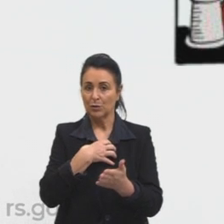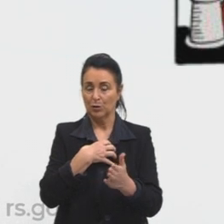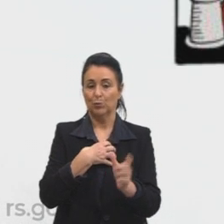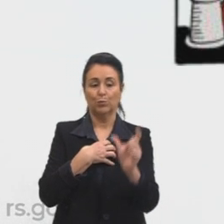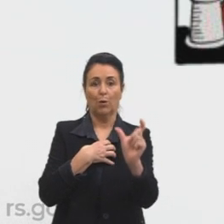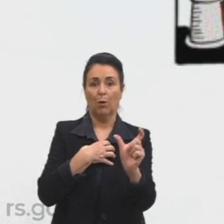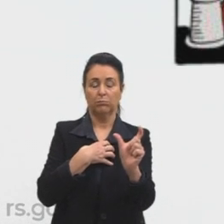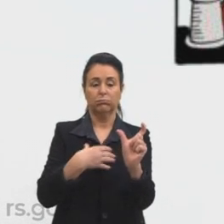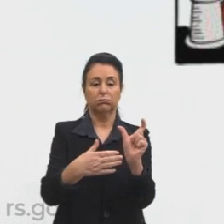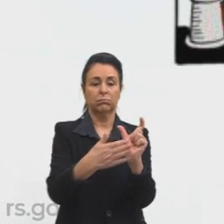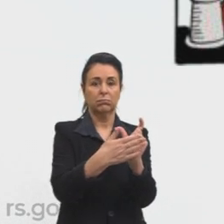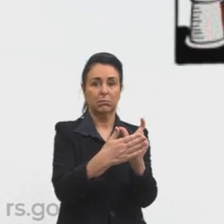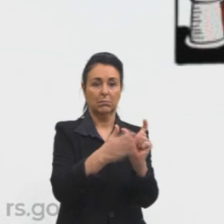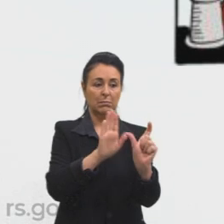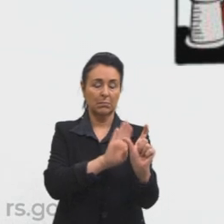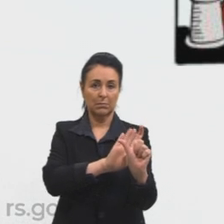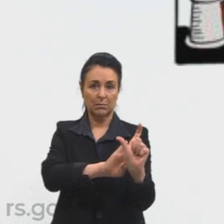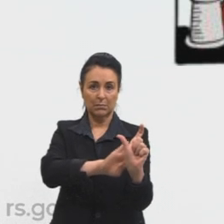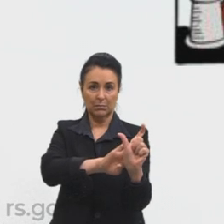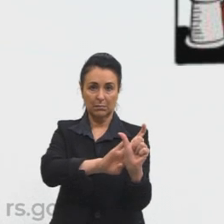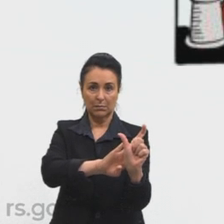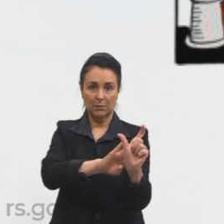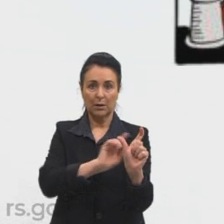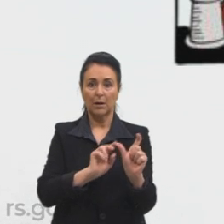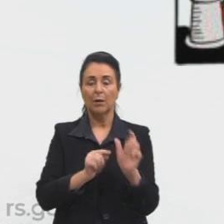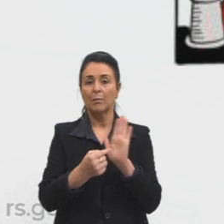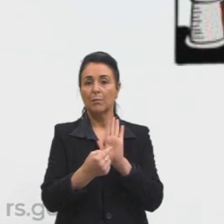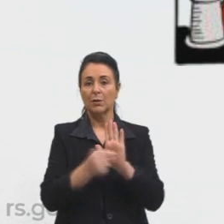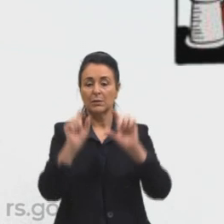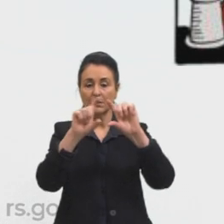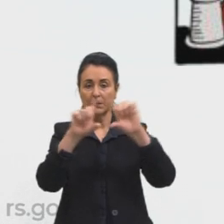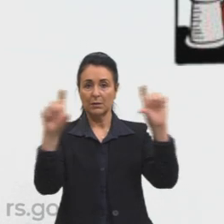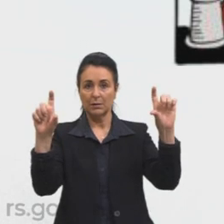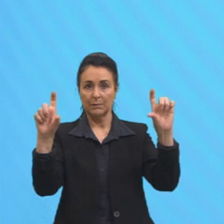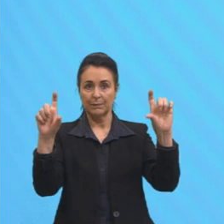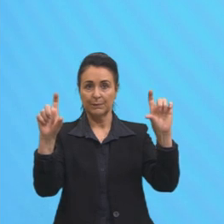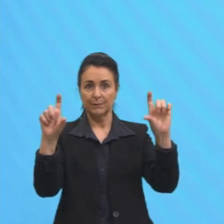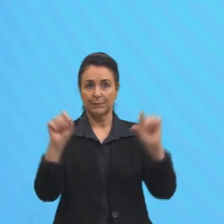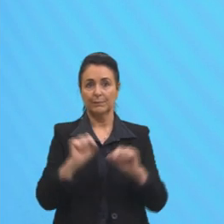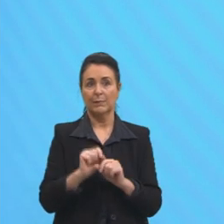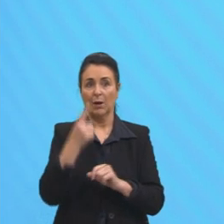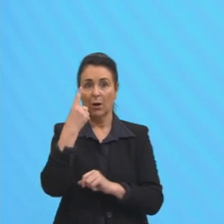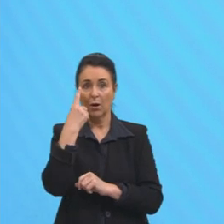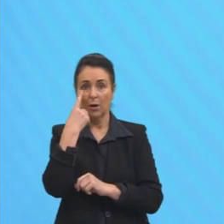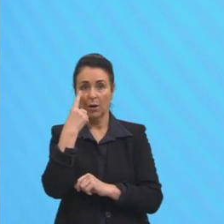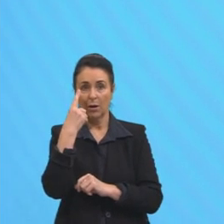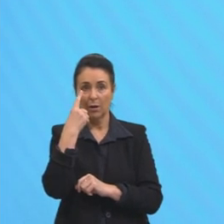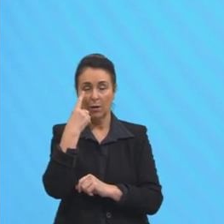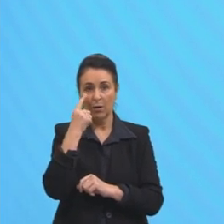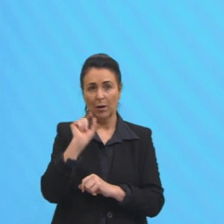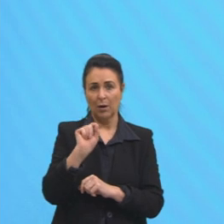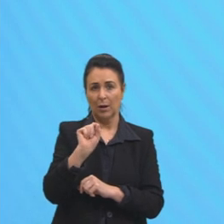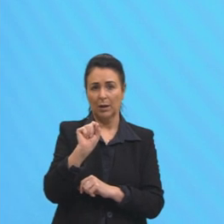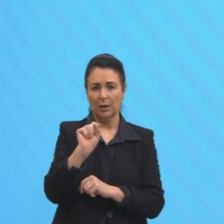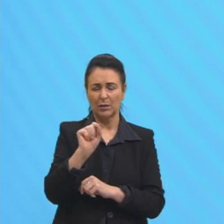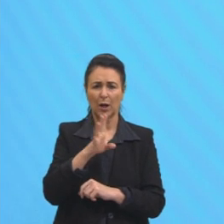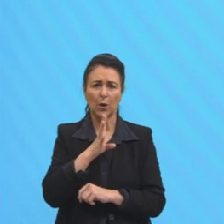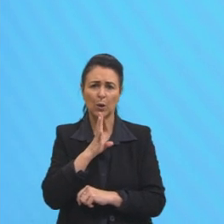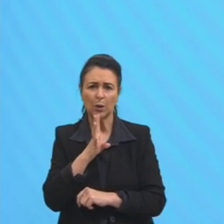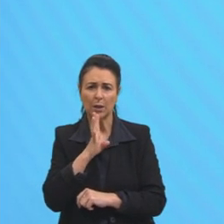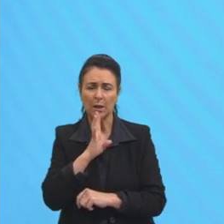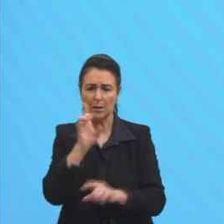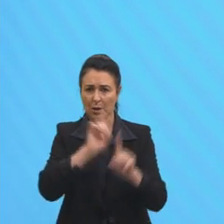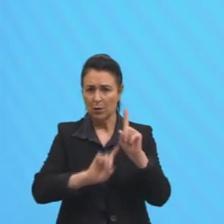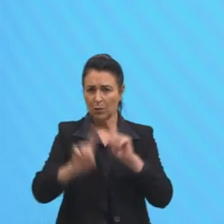conotativo trazendo aqui uma tirinha do Agar. Vocês já ouviram falar do Agar? A gente já viu ele em outras